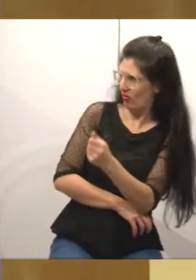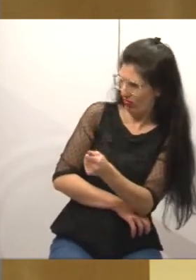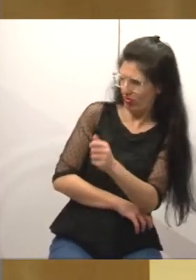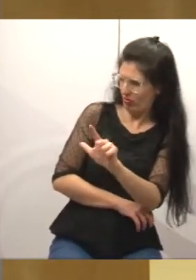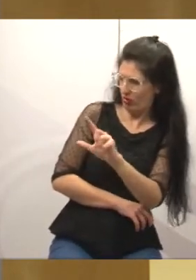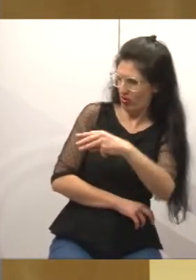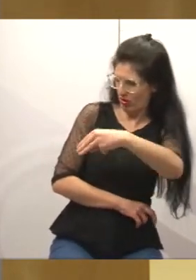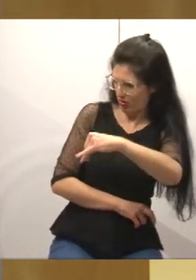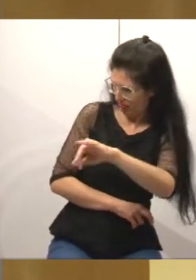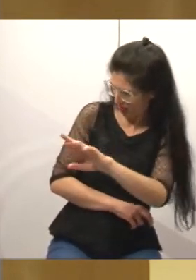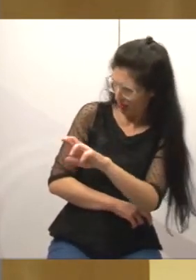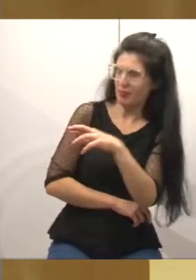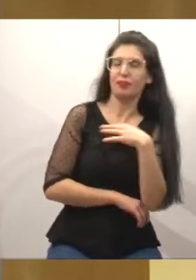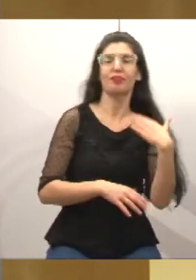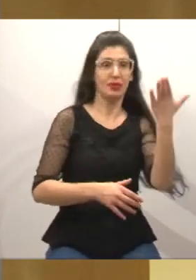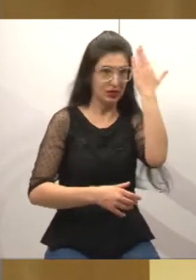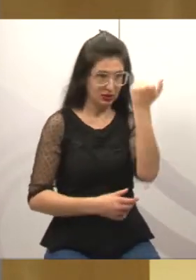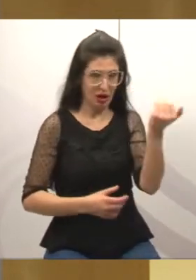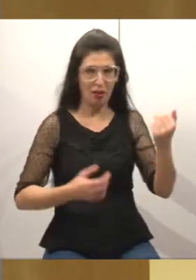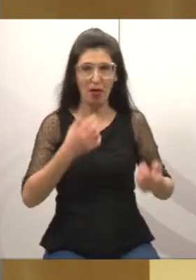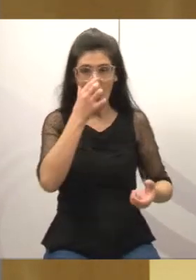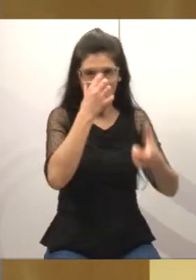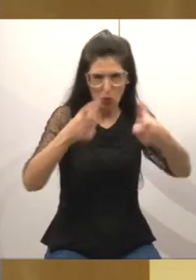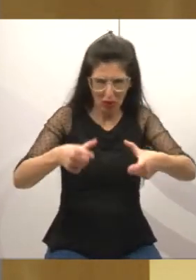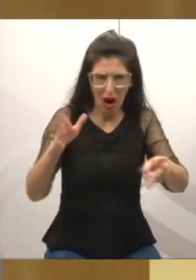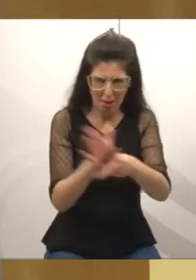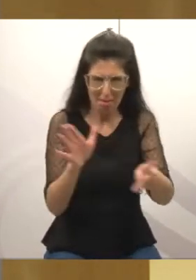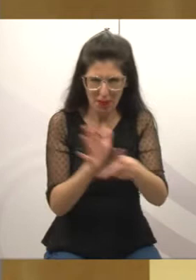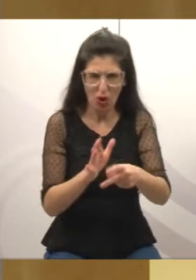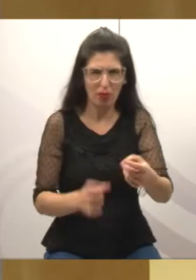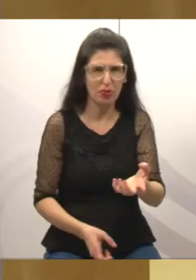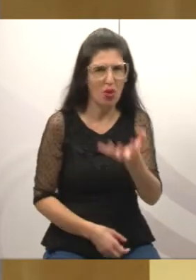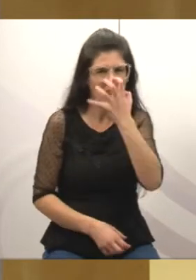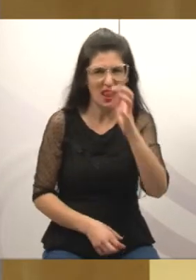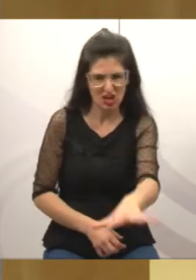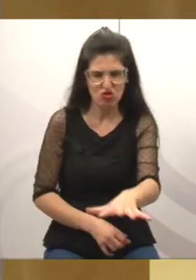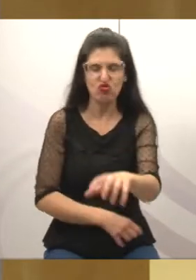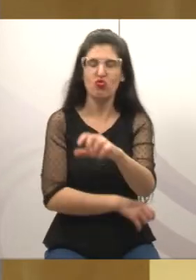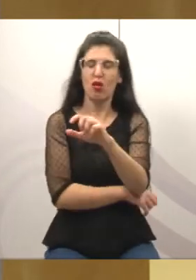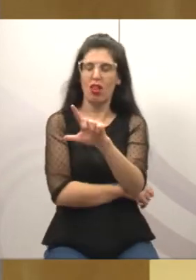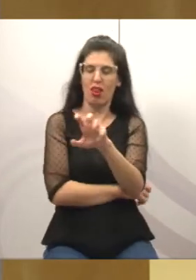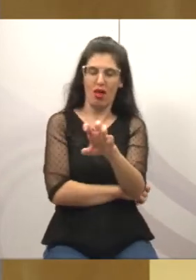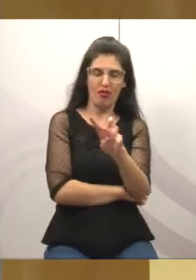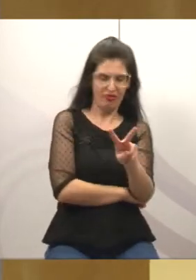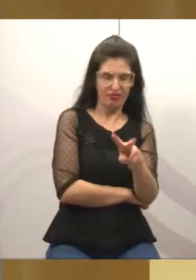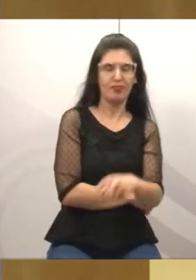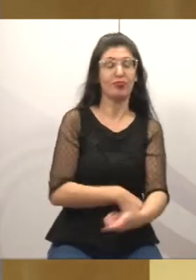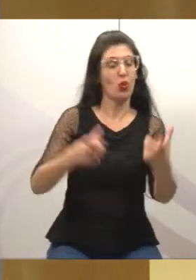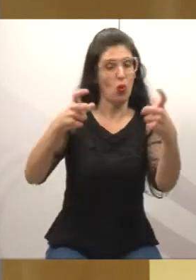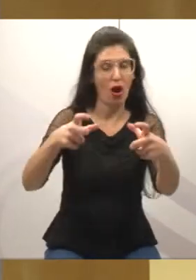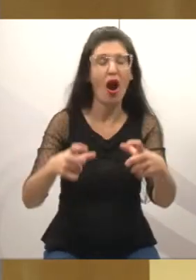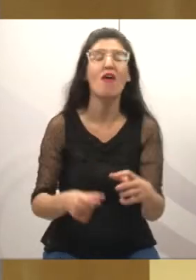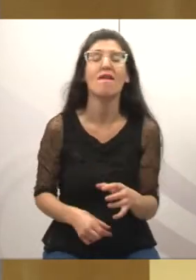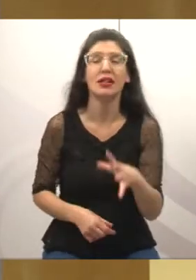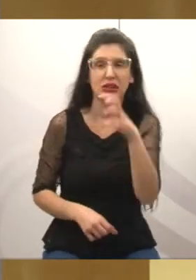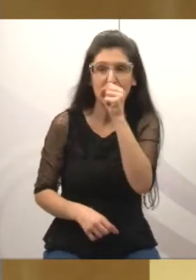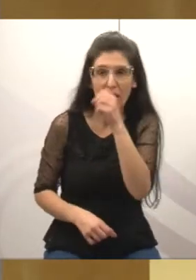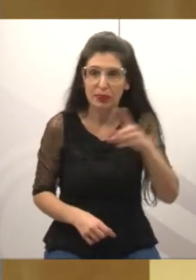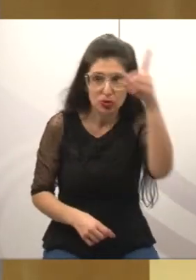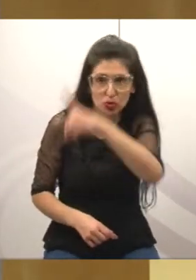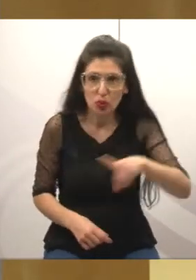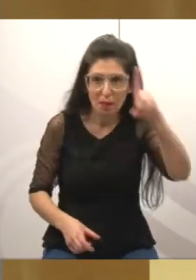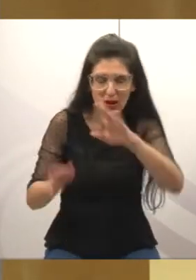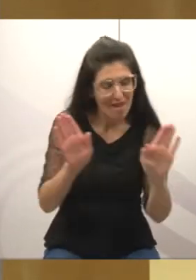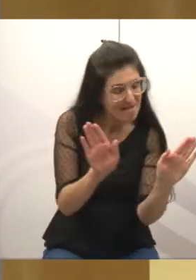chegam no sábado, determinado horário, no domingo, eles são fechados e as pessoas chegam até o leve e encontram tudo